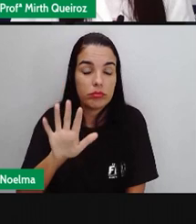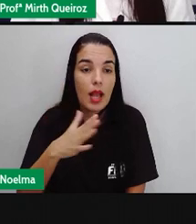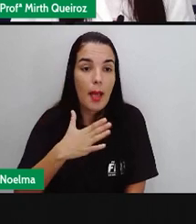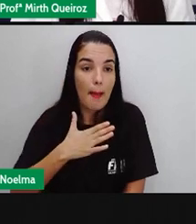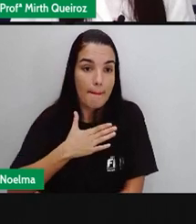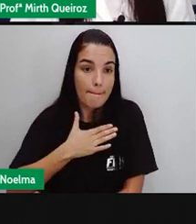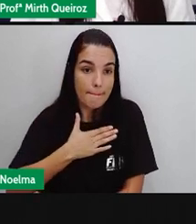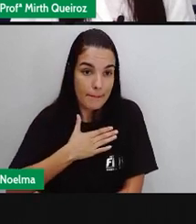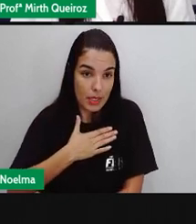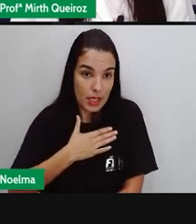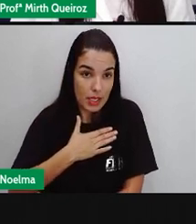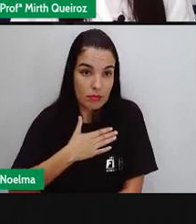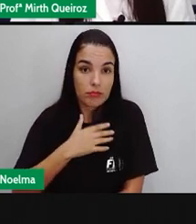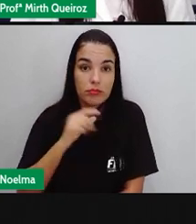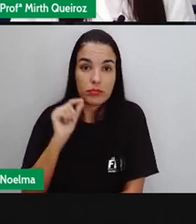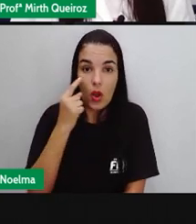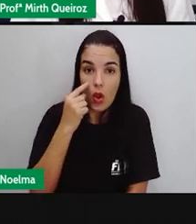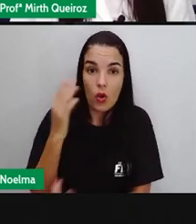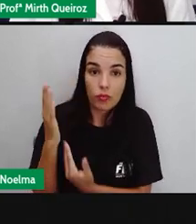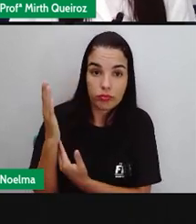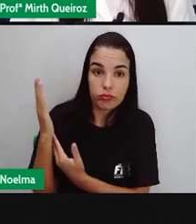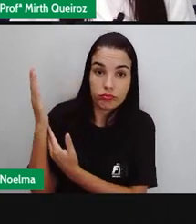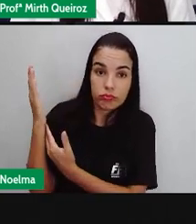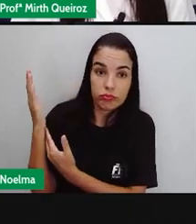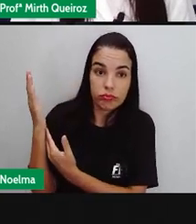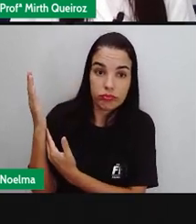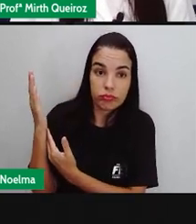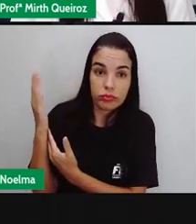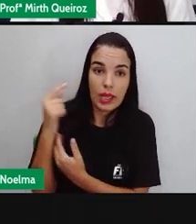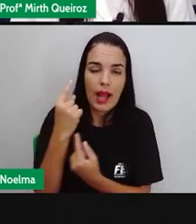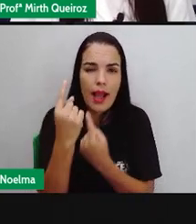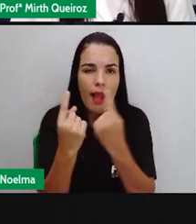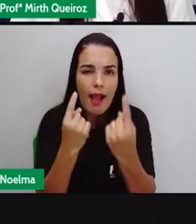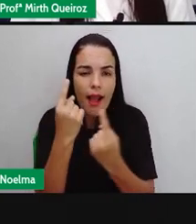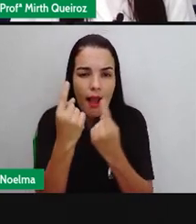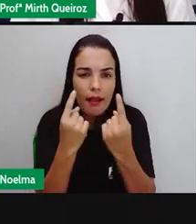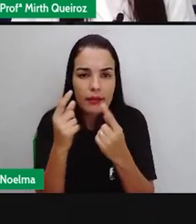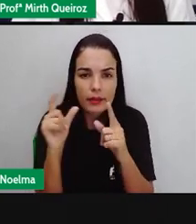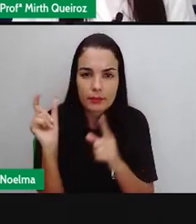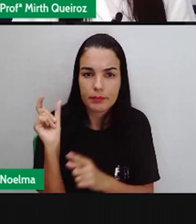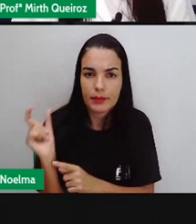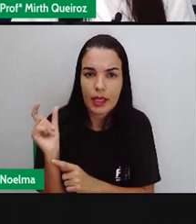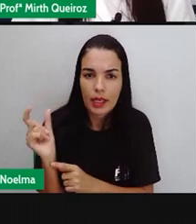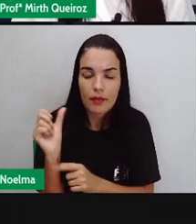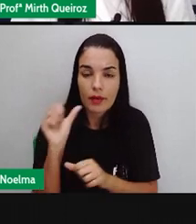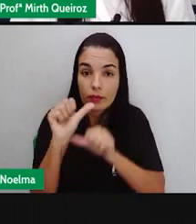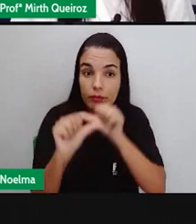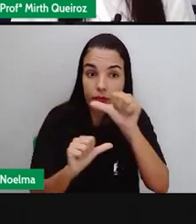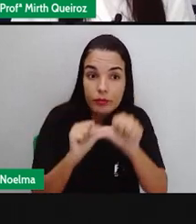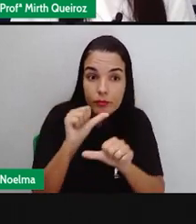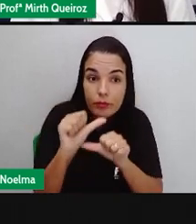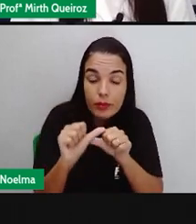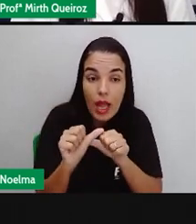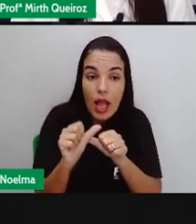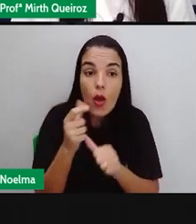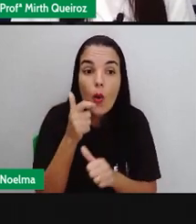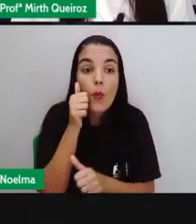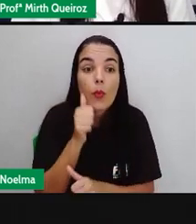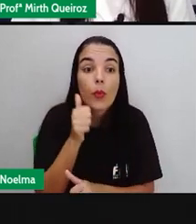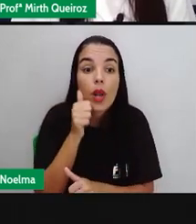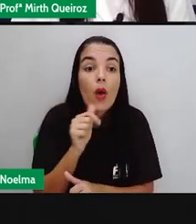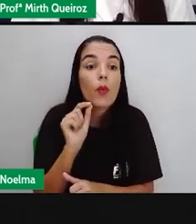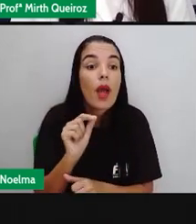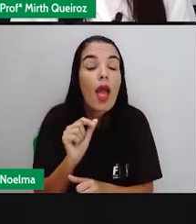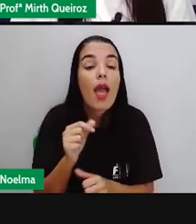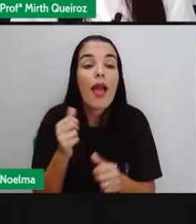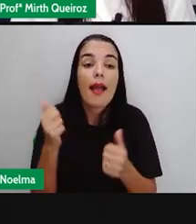o verbo. E bonito, o adjetivo. Caso o substantivo da frase passe para o feminino, os termos que